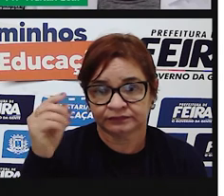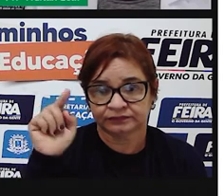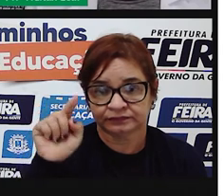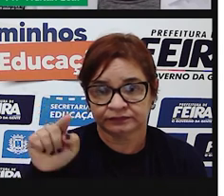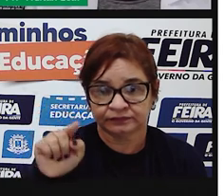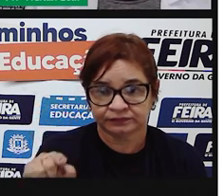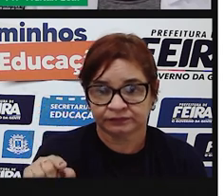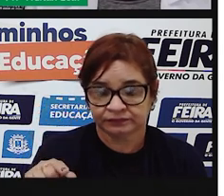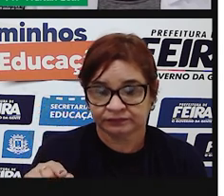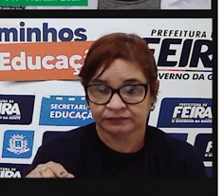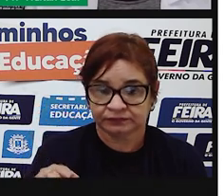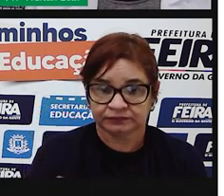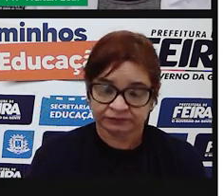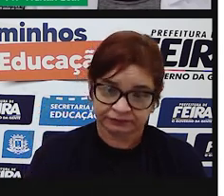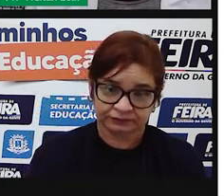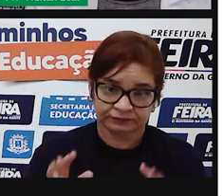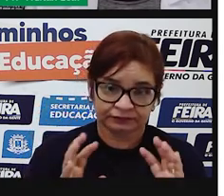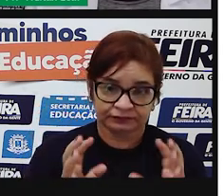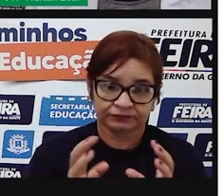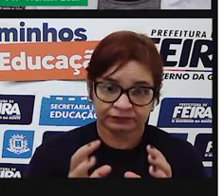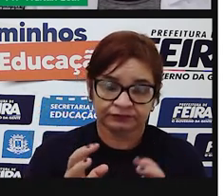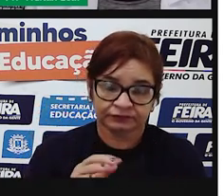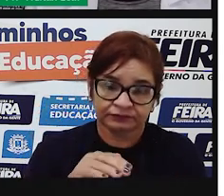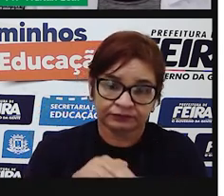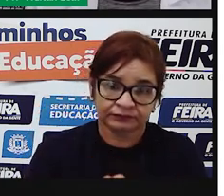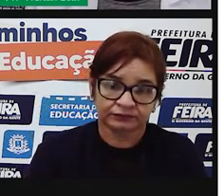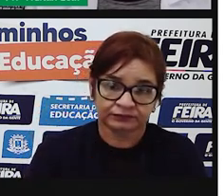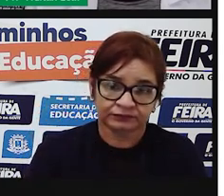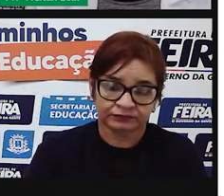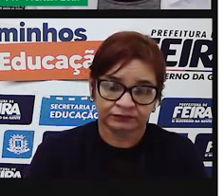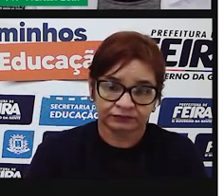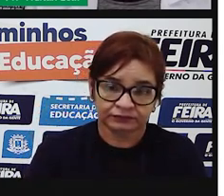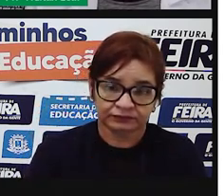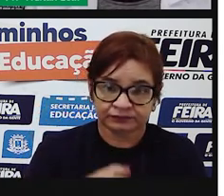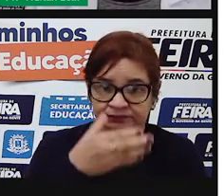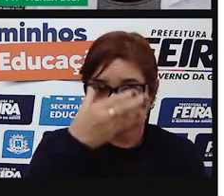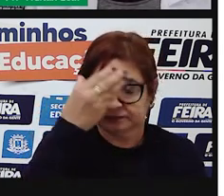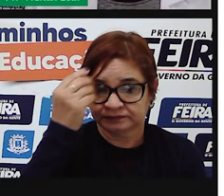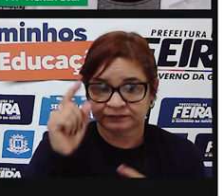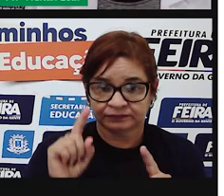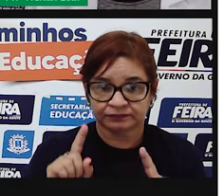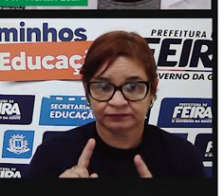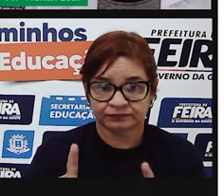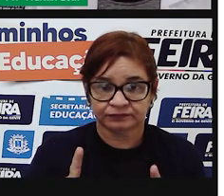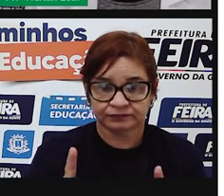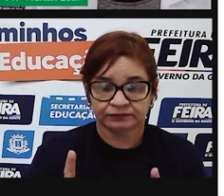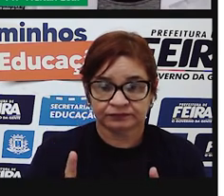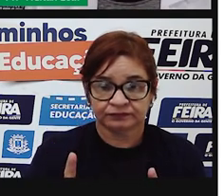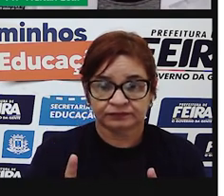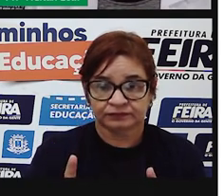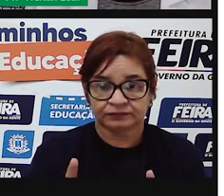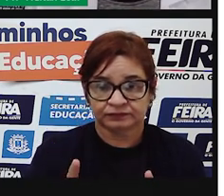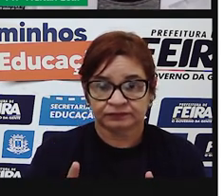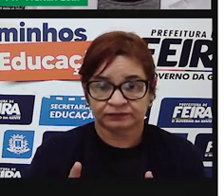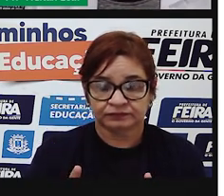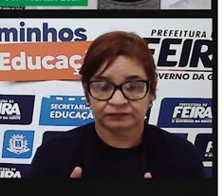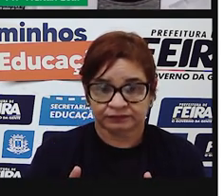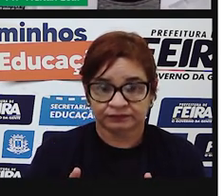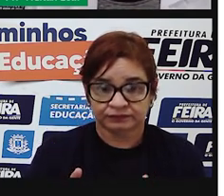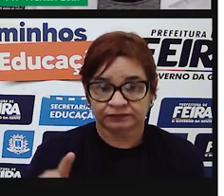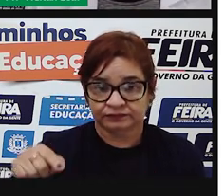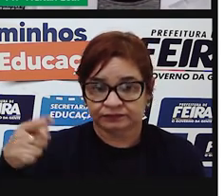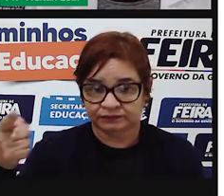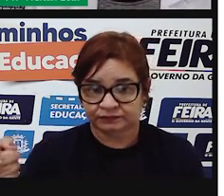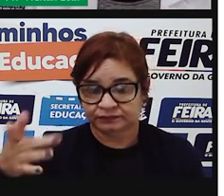a bola e a chuteira. Não esqueci de trazer o que você pediu. E o que foi que a outra pessoa pediu? A